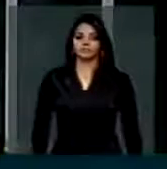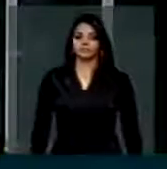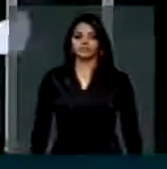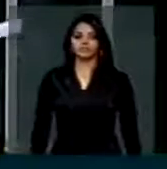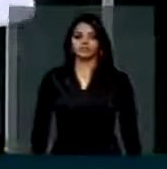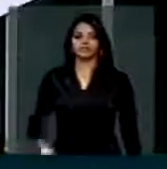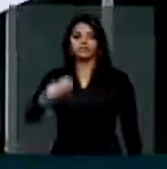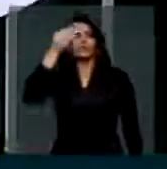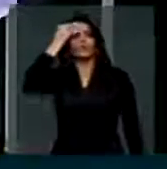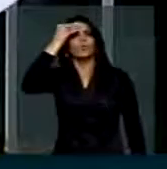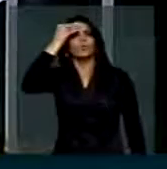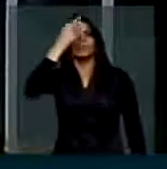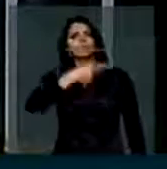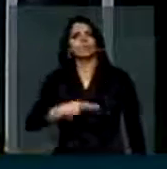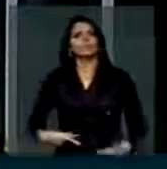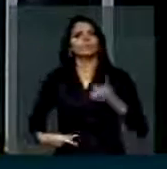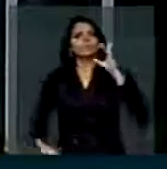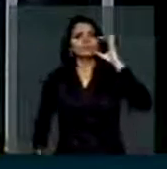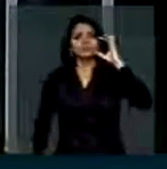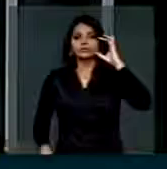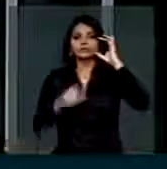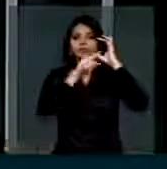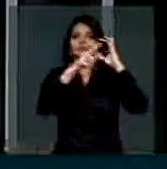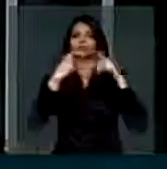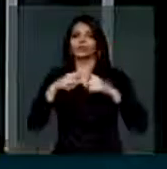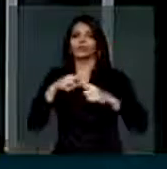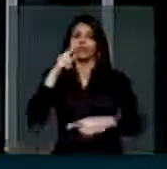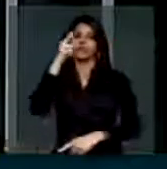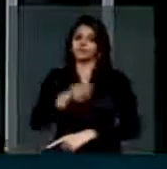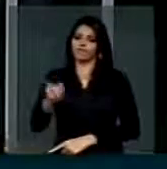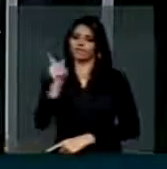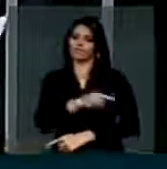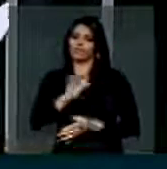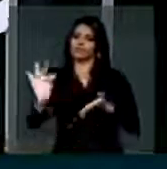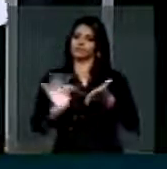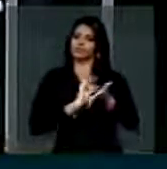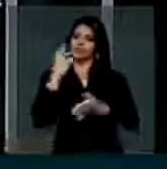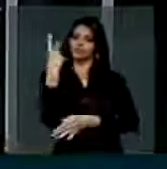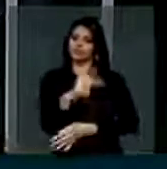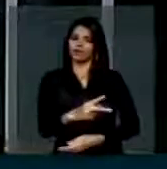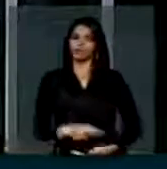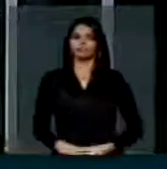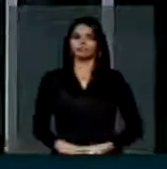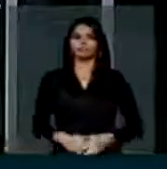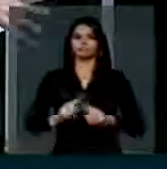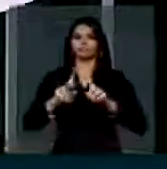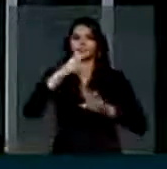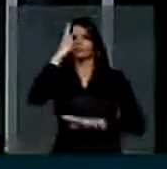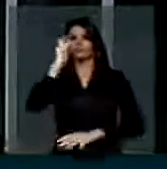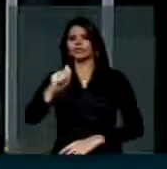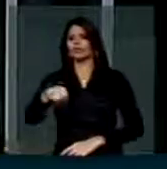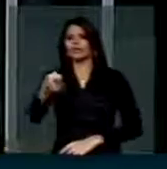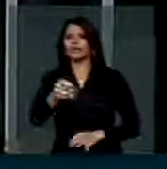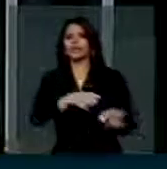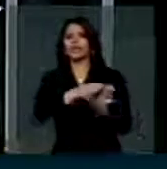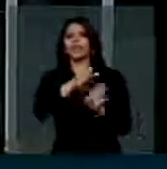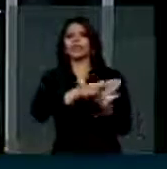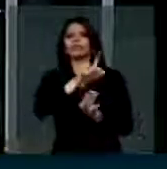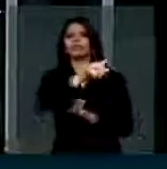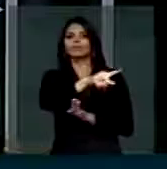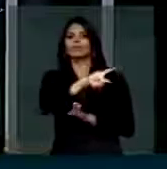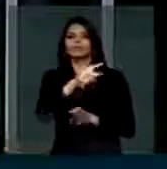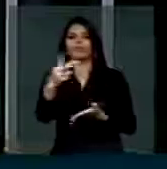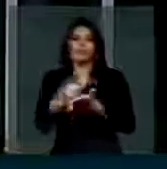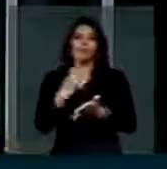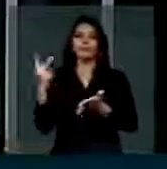eu culpo a presidente porque ela que vetou, a assinatura é dela. Mas a quem a orientou que cometeu erro?